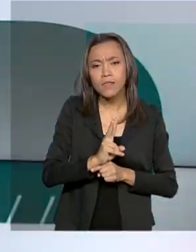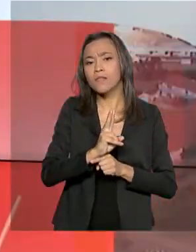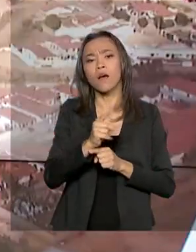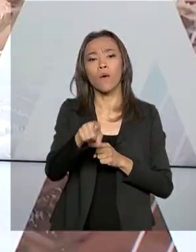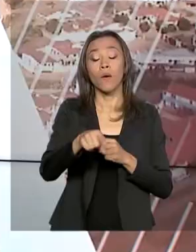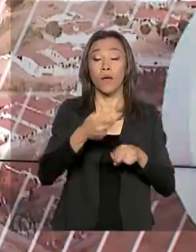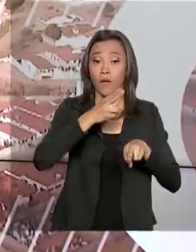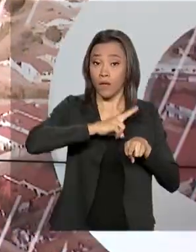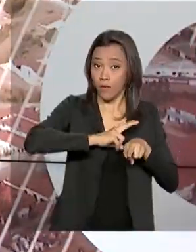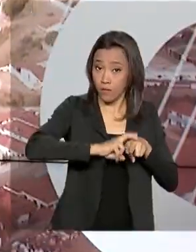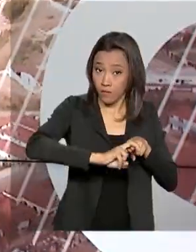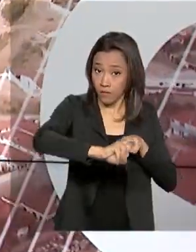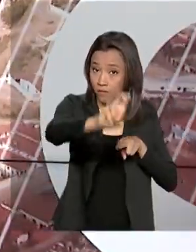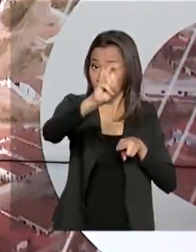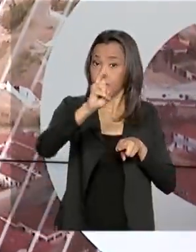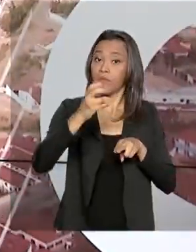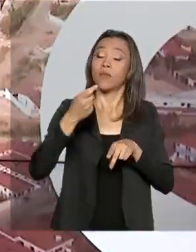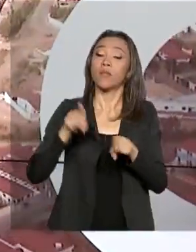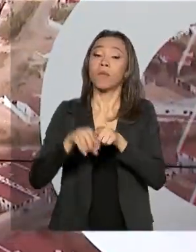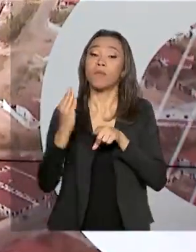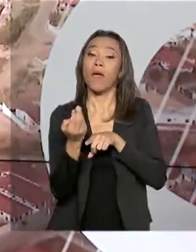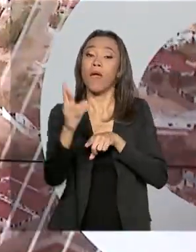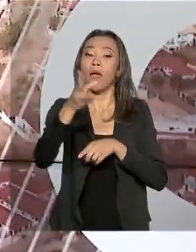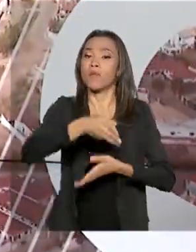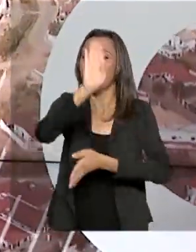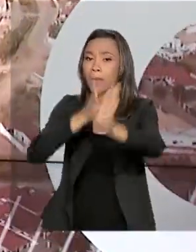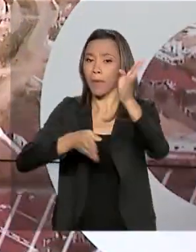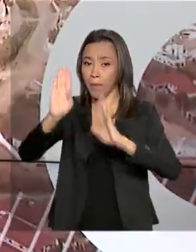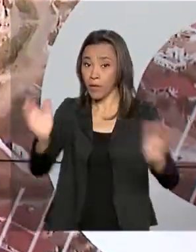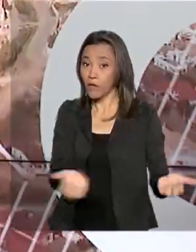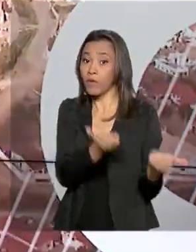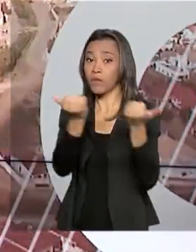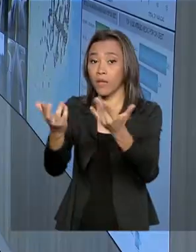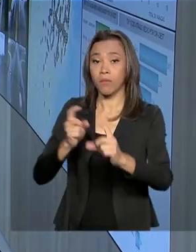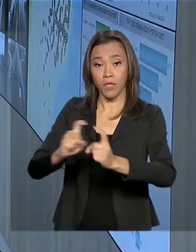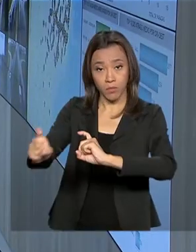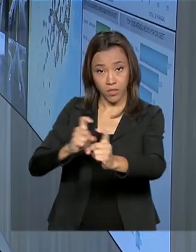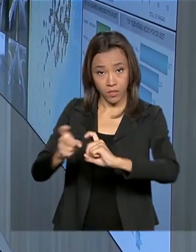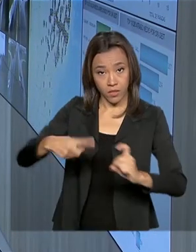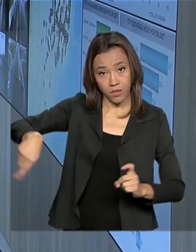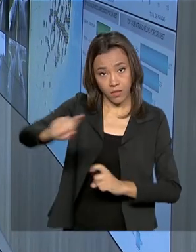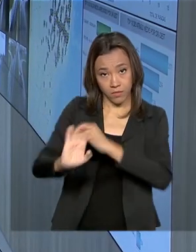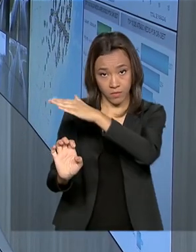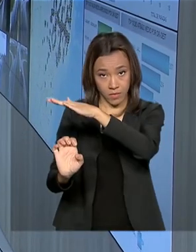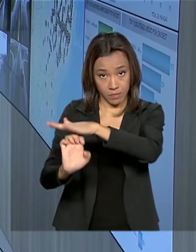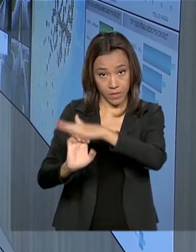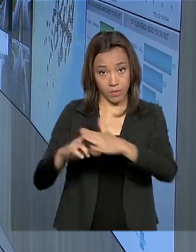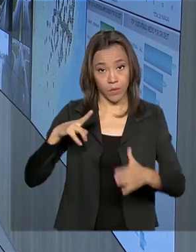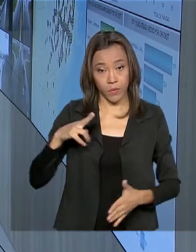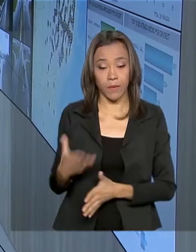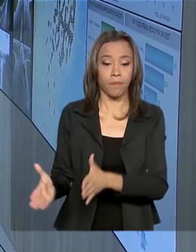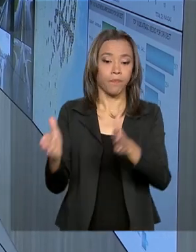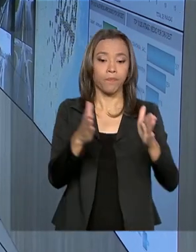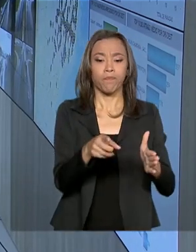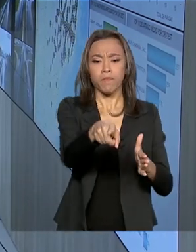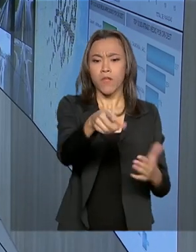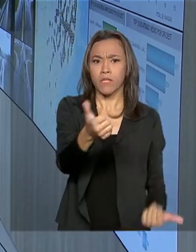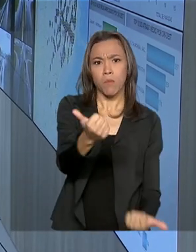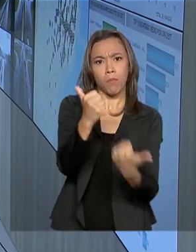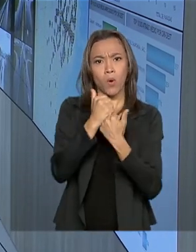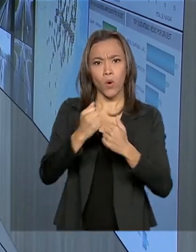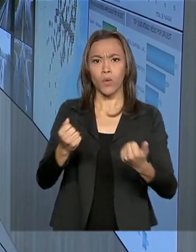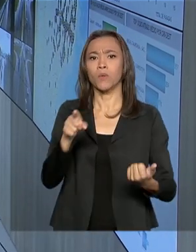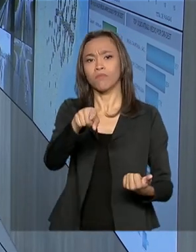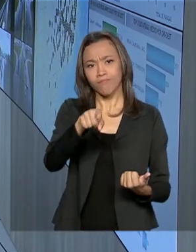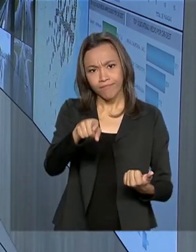em rodovias e ferrovias concedidas à iniciativa privada. Um aliado na fiscalização das rodovias e ferrovias